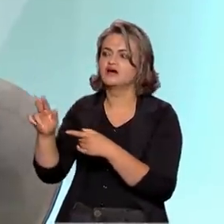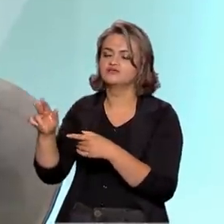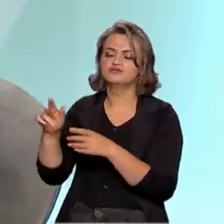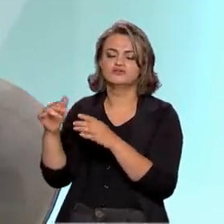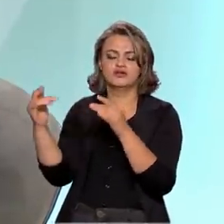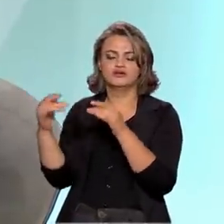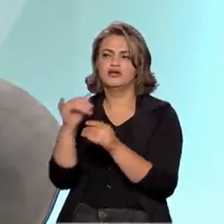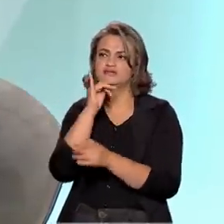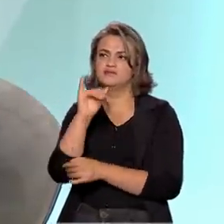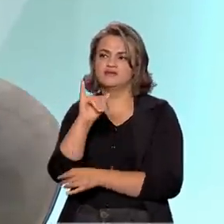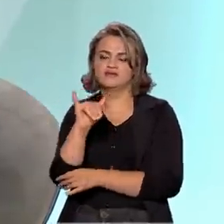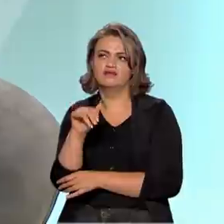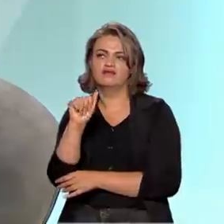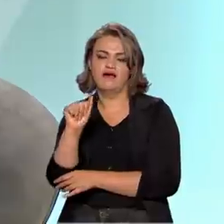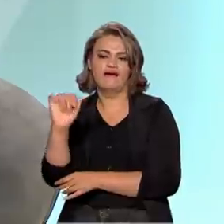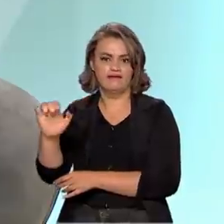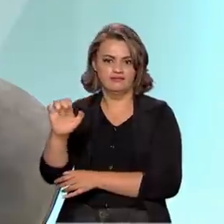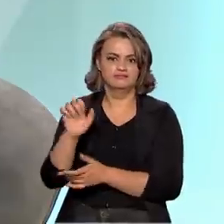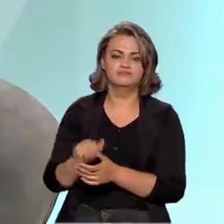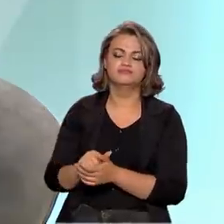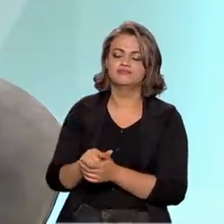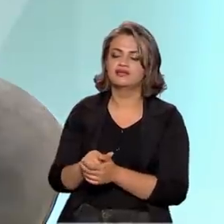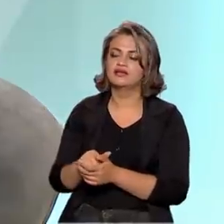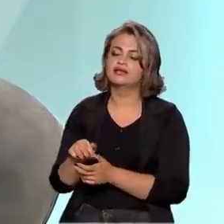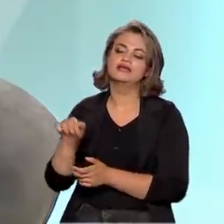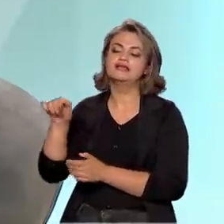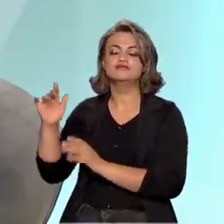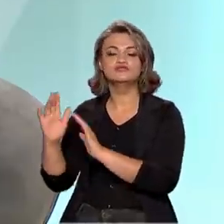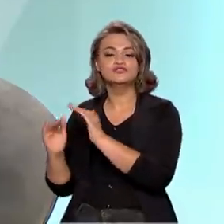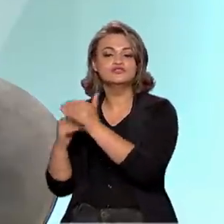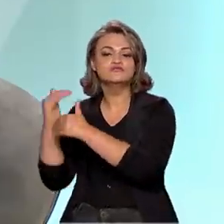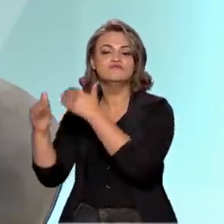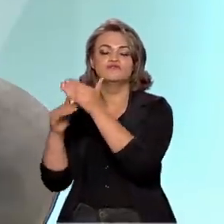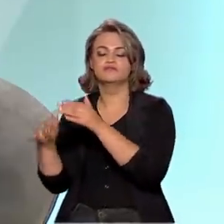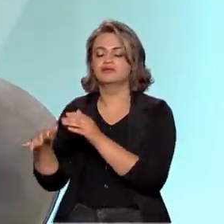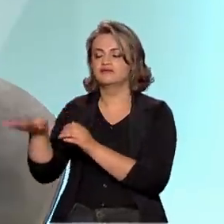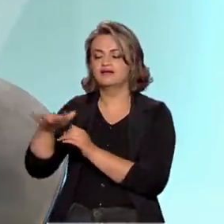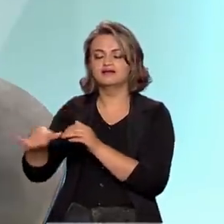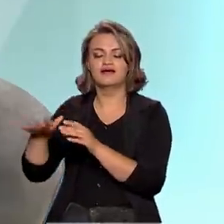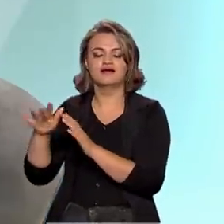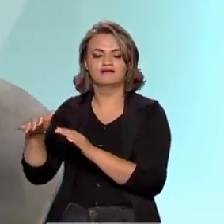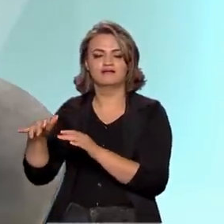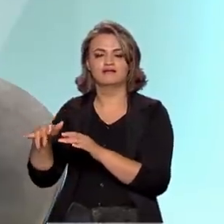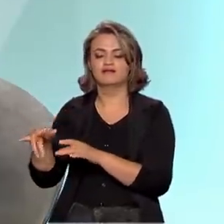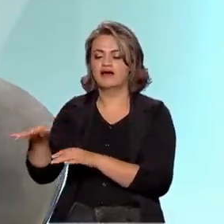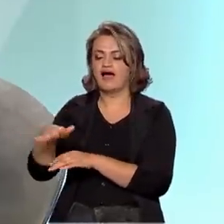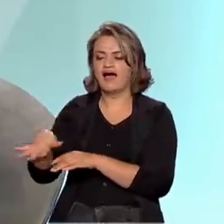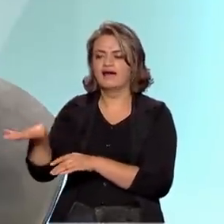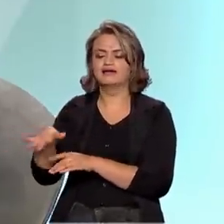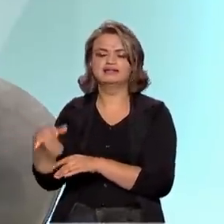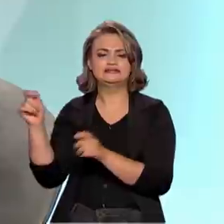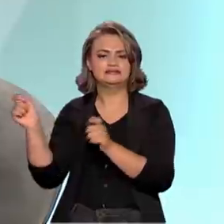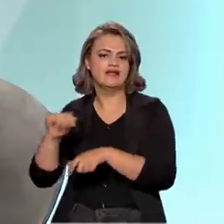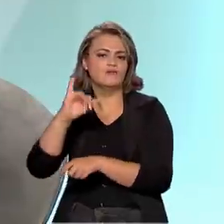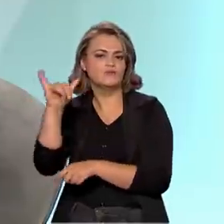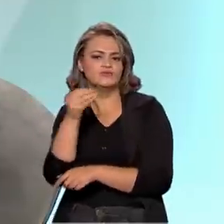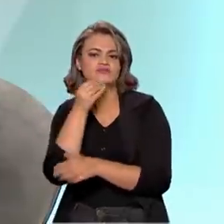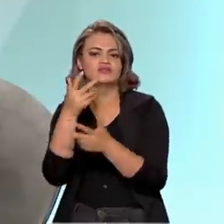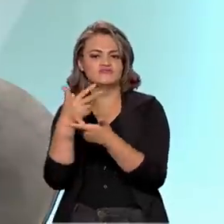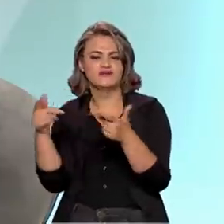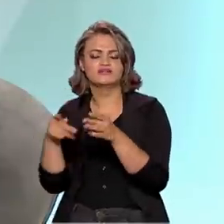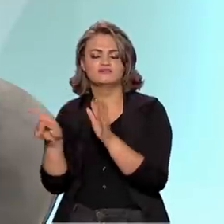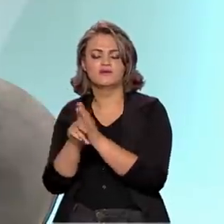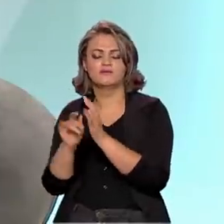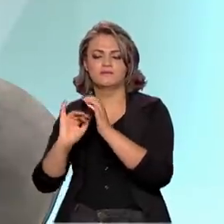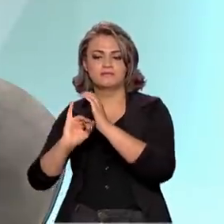aí, no caso, o IAE. O desenvolvimento de aplicações do espaço, que é aí onde tem uma área de muita oportunidade para startups.